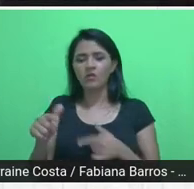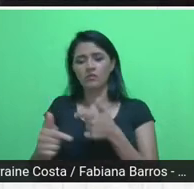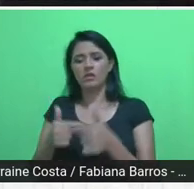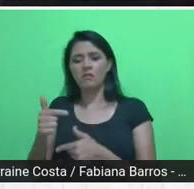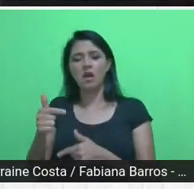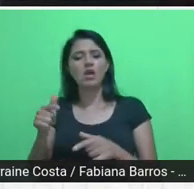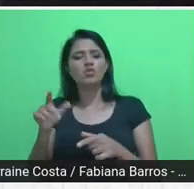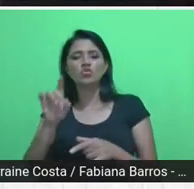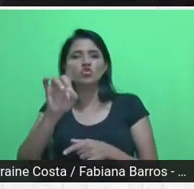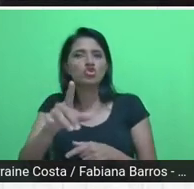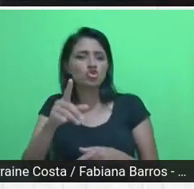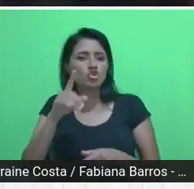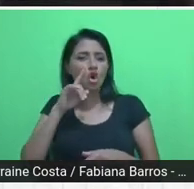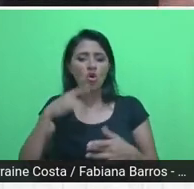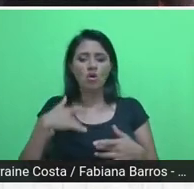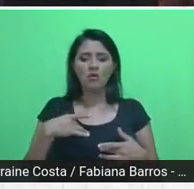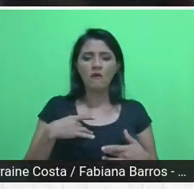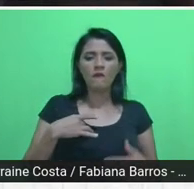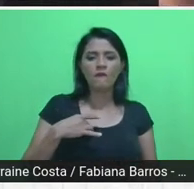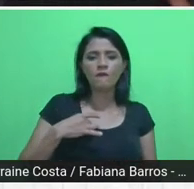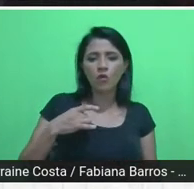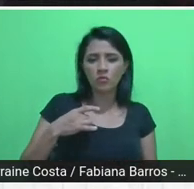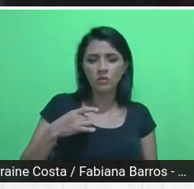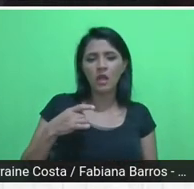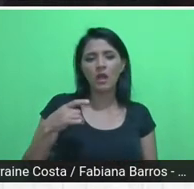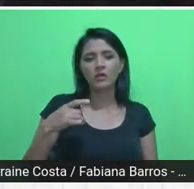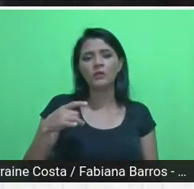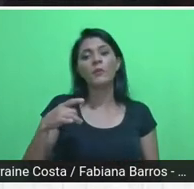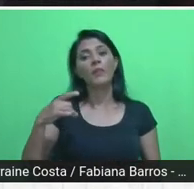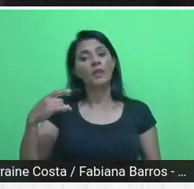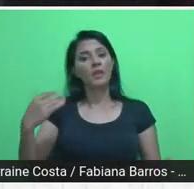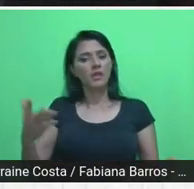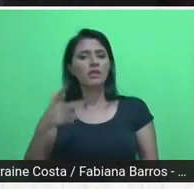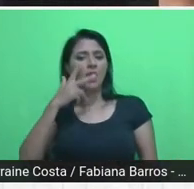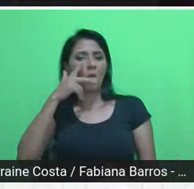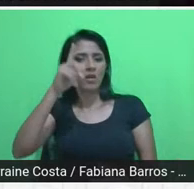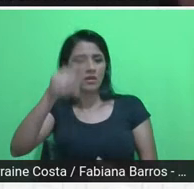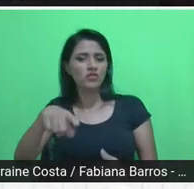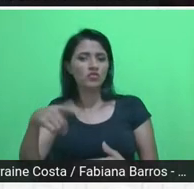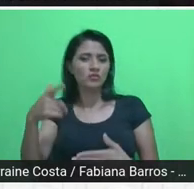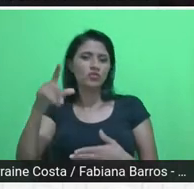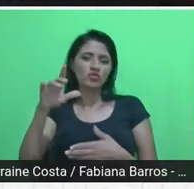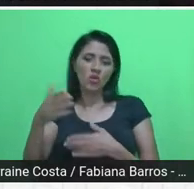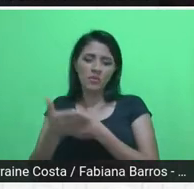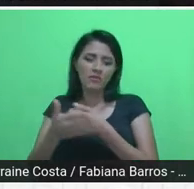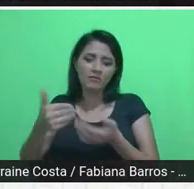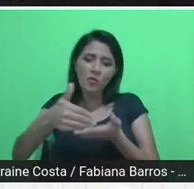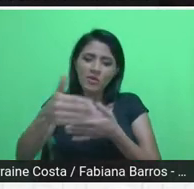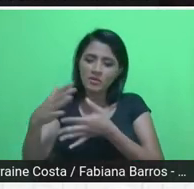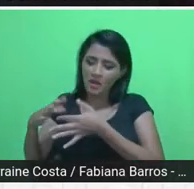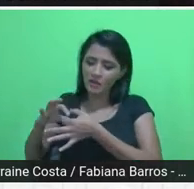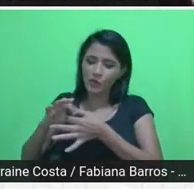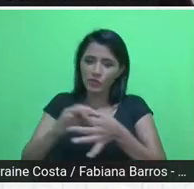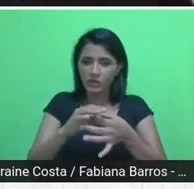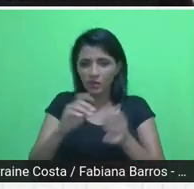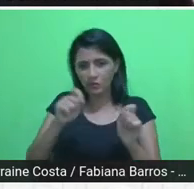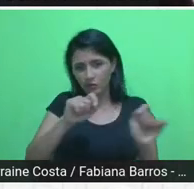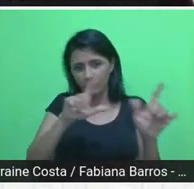voluntário. Então, eu acho que isso é só para dar um pouquinho um contexto de partida, pode passar, favor.